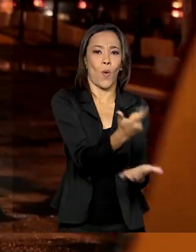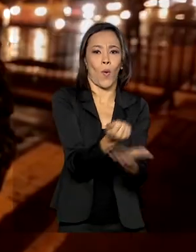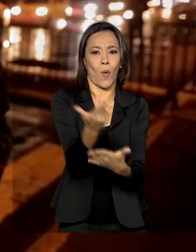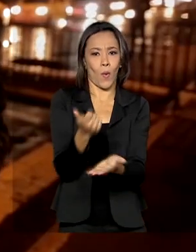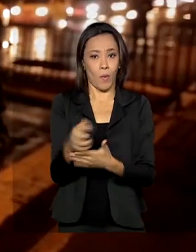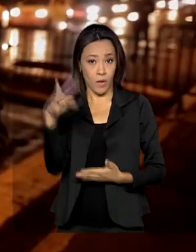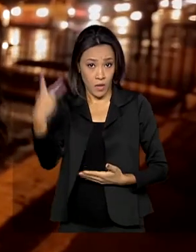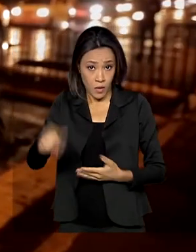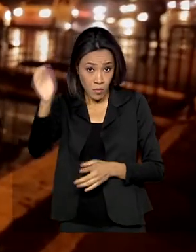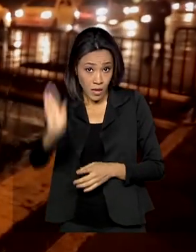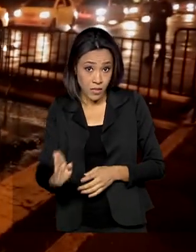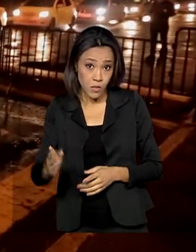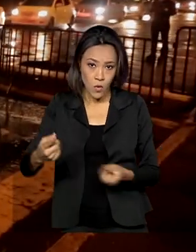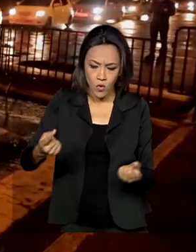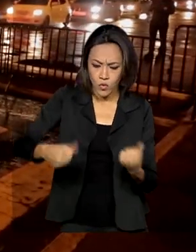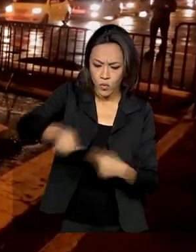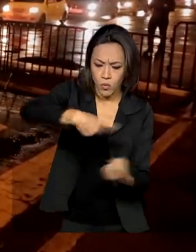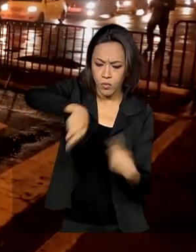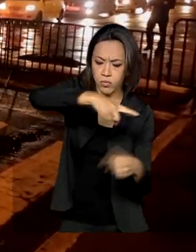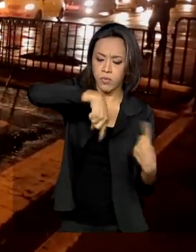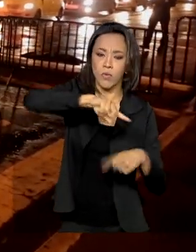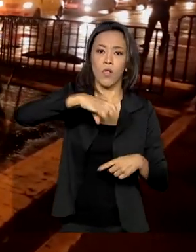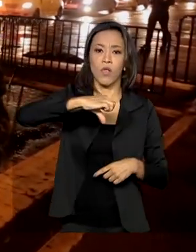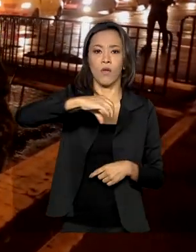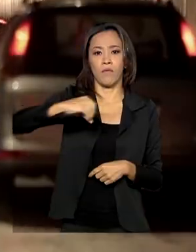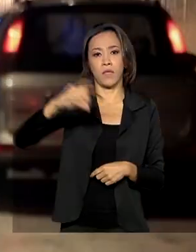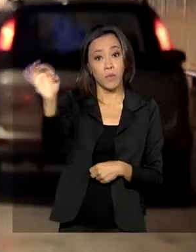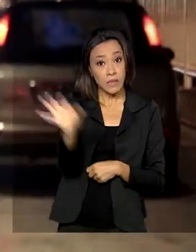brasileiros movimentam 90% do comércio paraguaio.